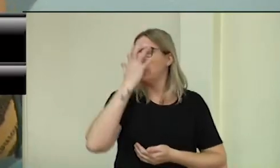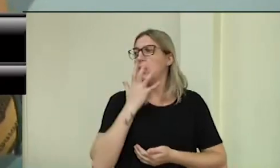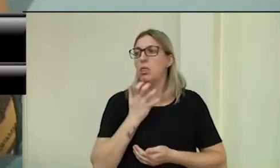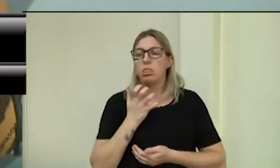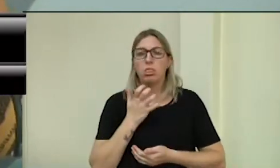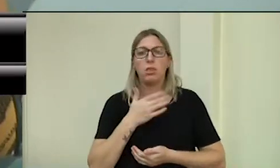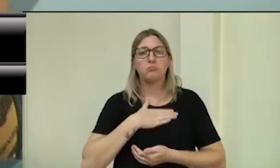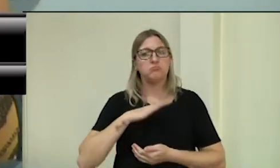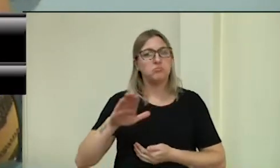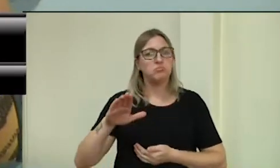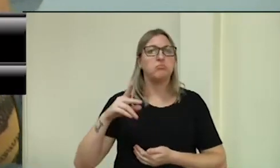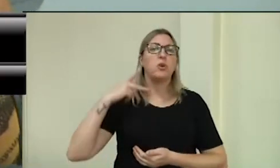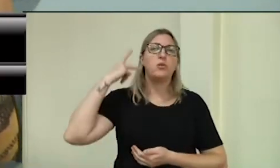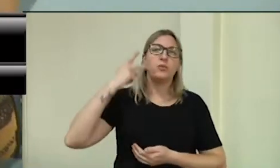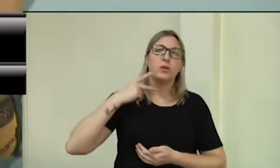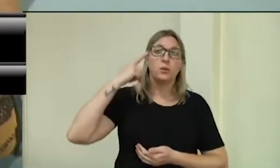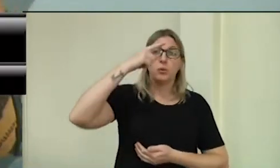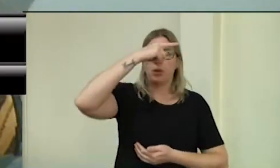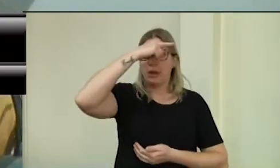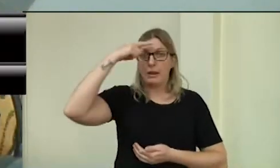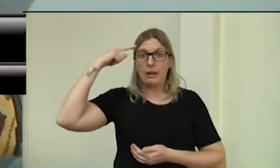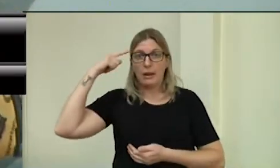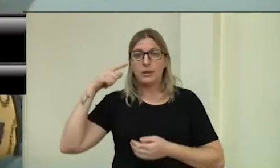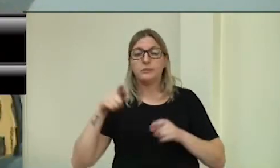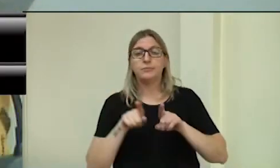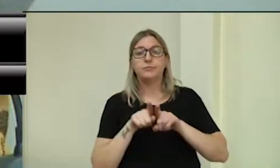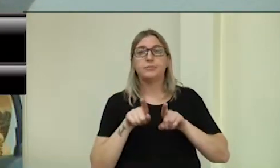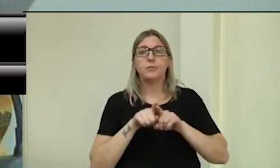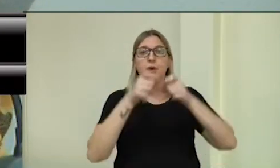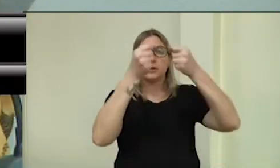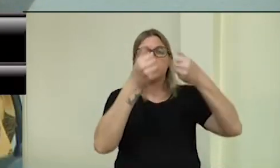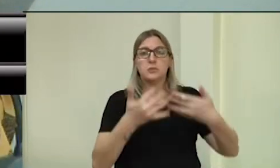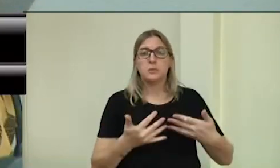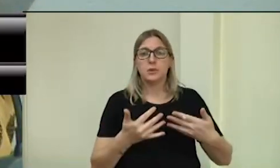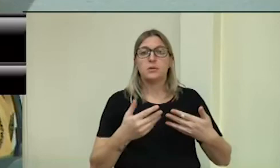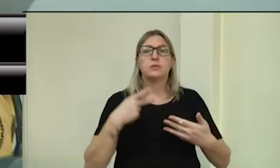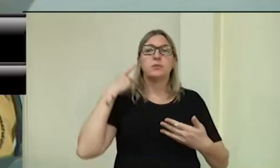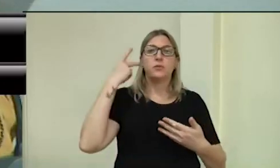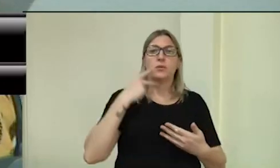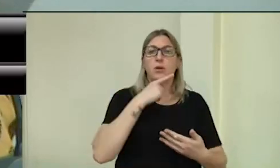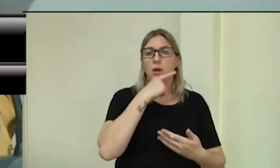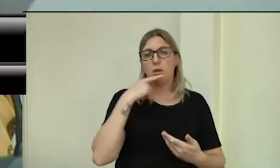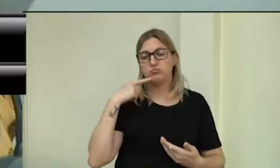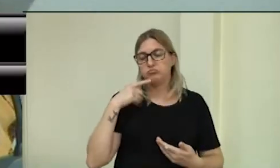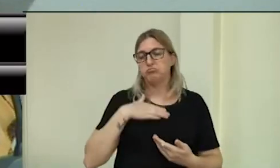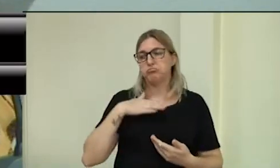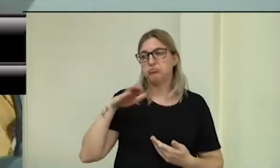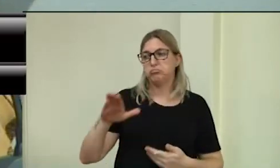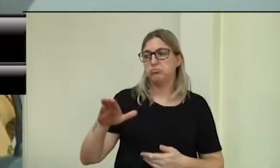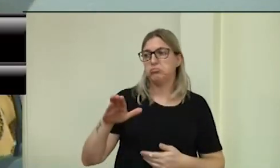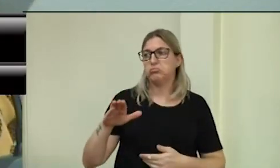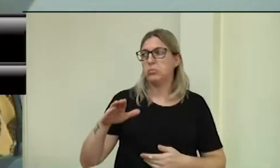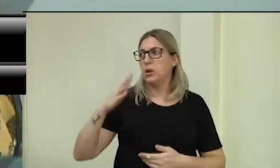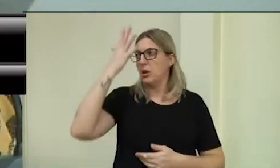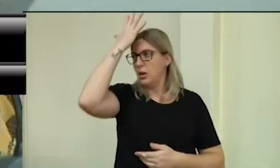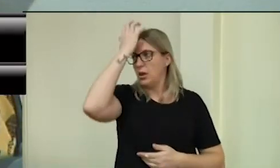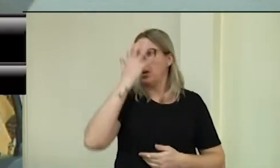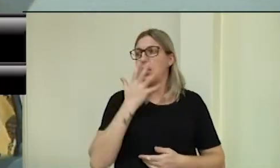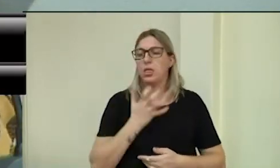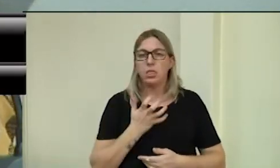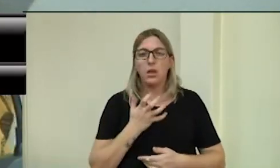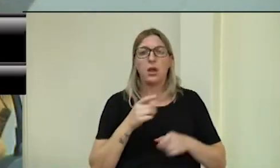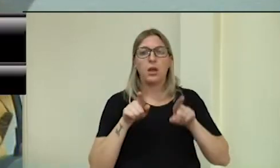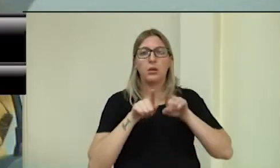vereador Ale, em explicações, vereador Claudemir, vereador André, e